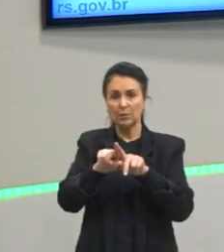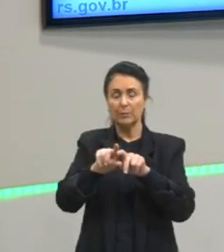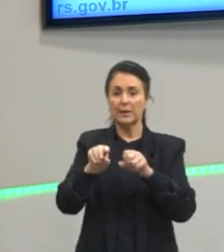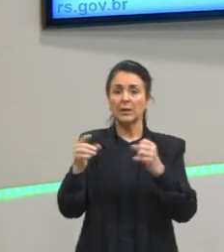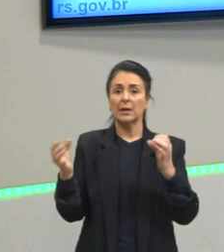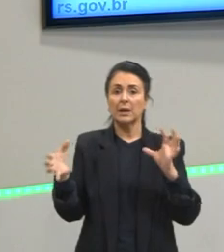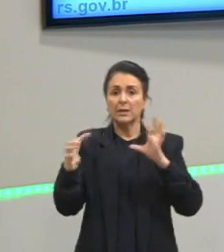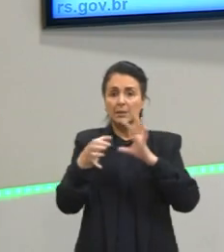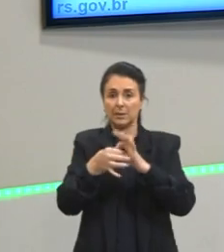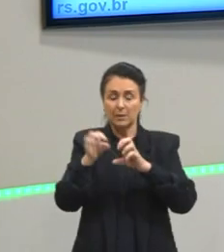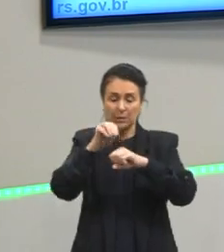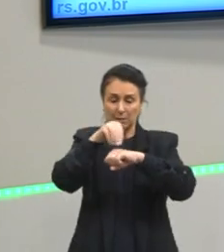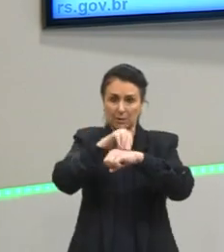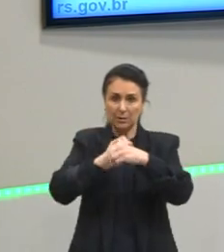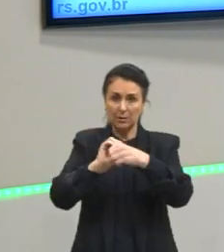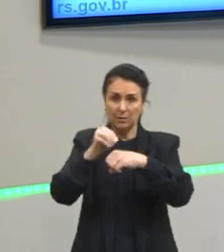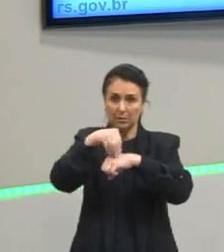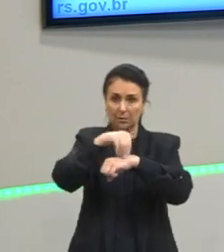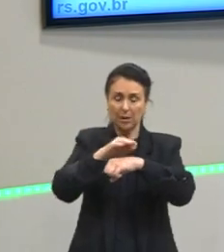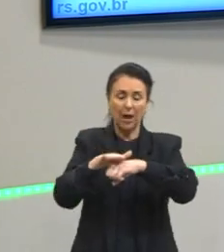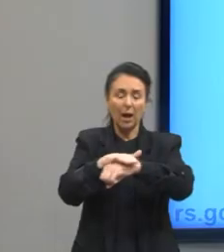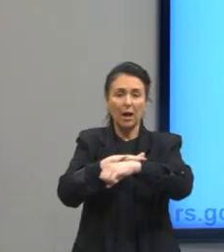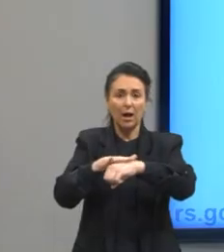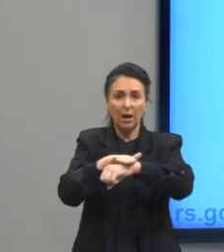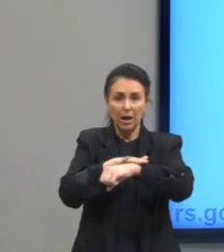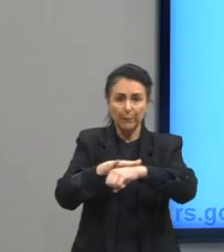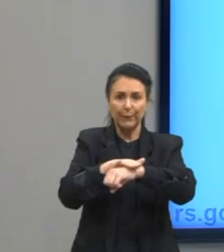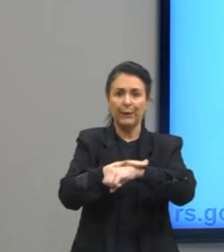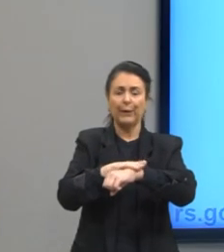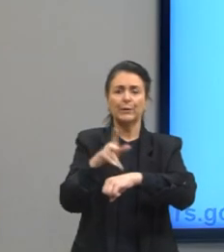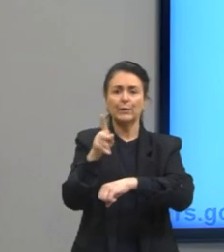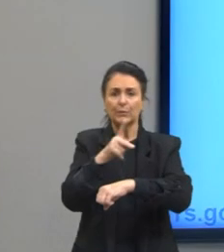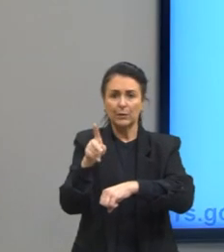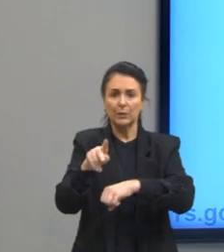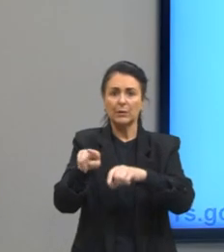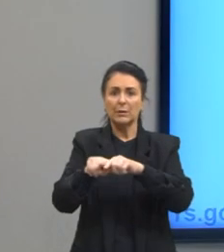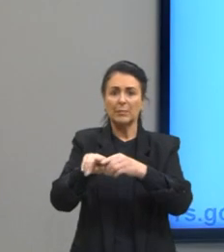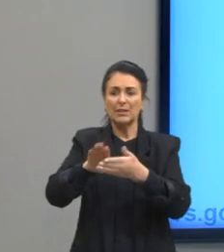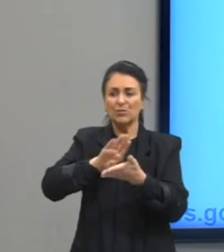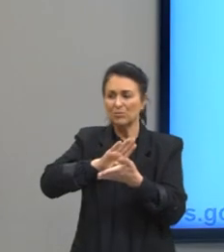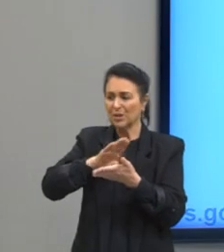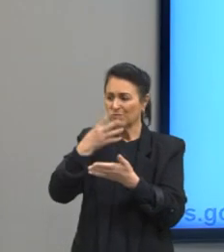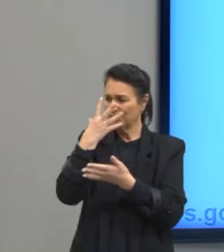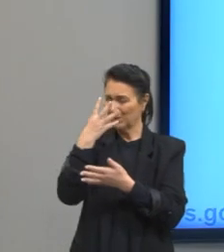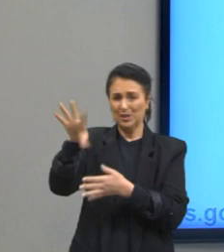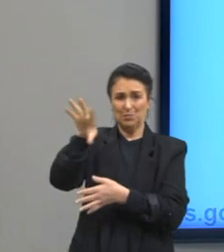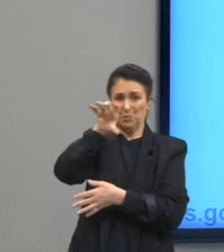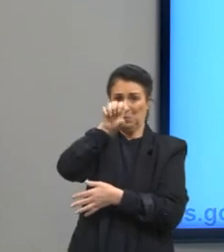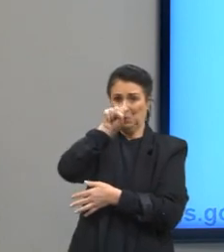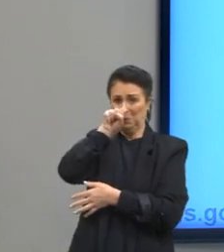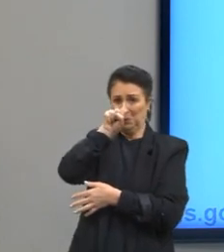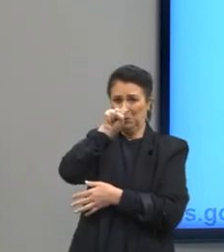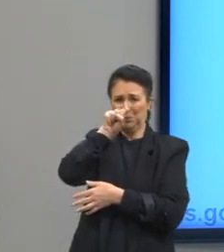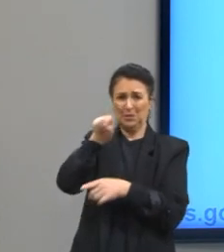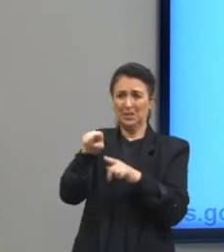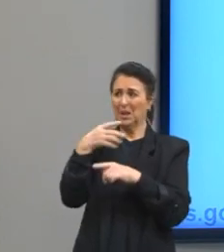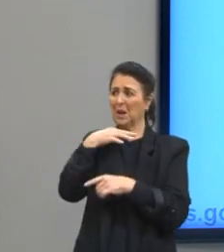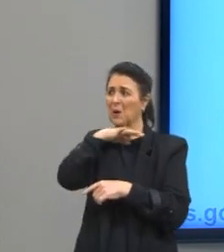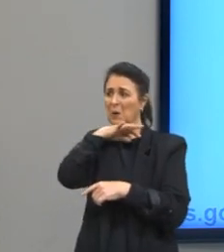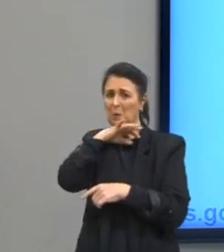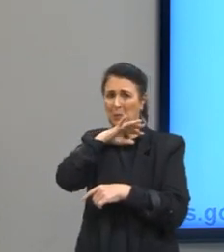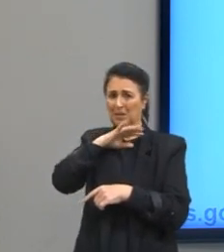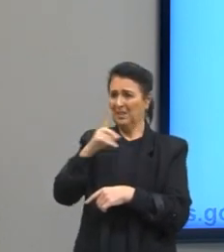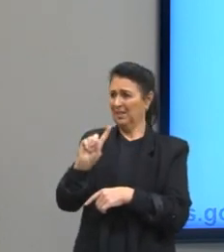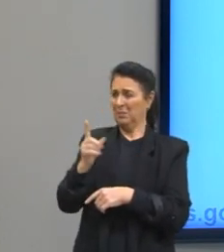questões bem do cotidiano. A pele, A questão de hidratação da pele, de remoção de odores, tá? Esse exemplo da remoção de odores, ele foi também